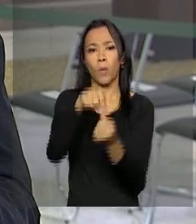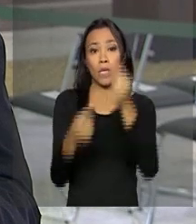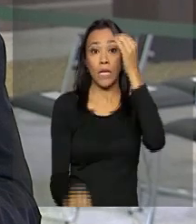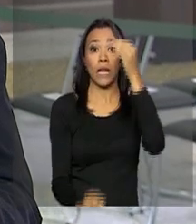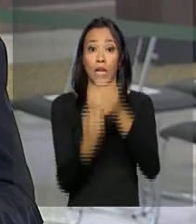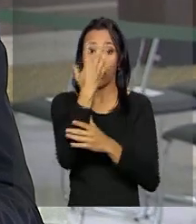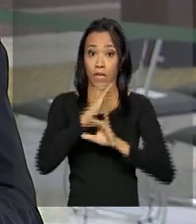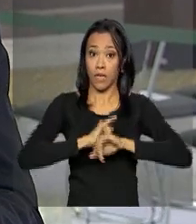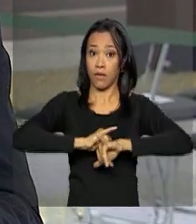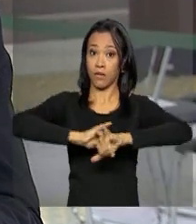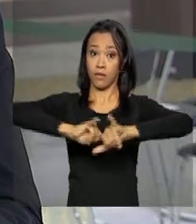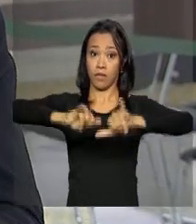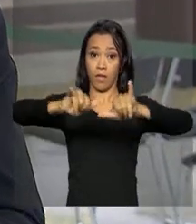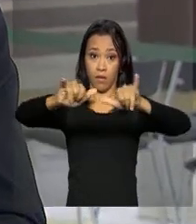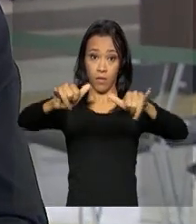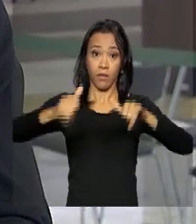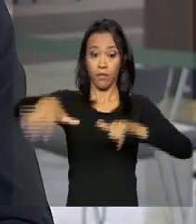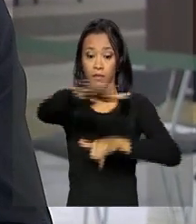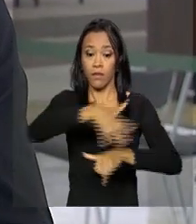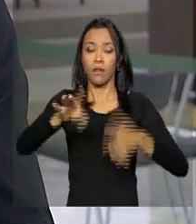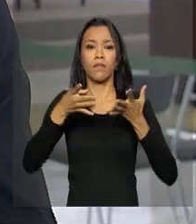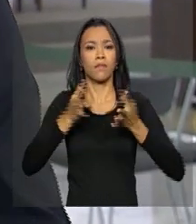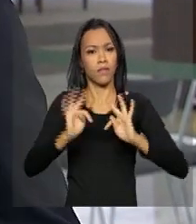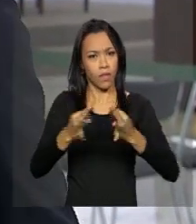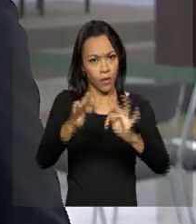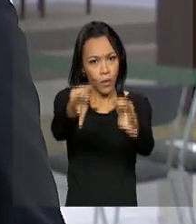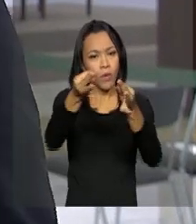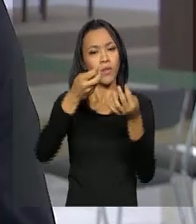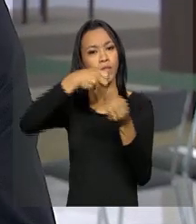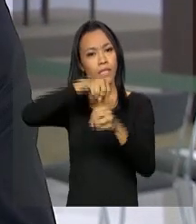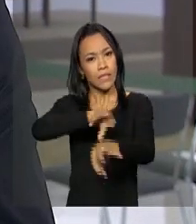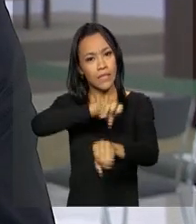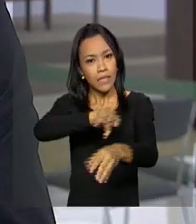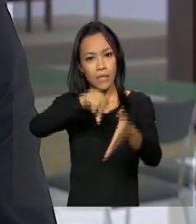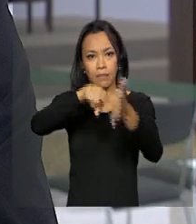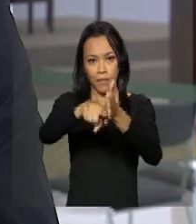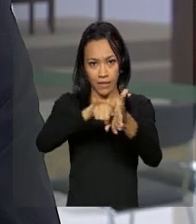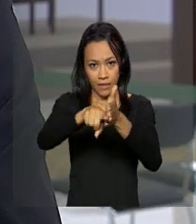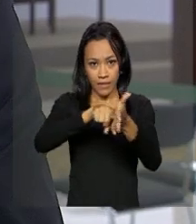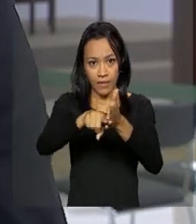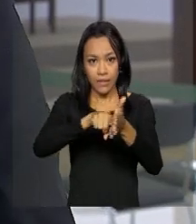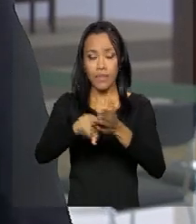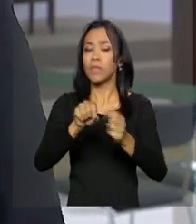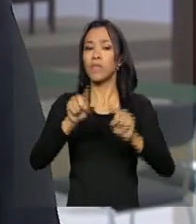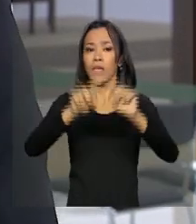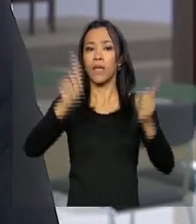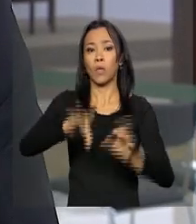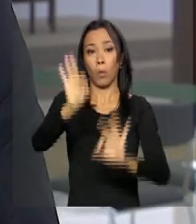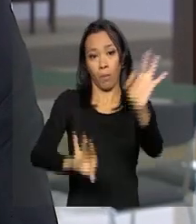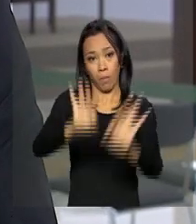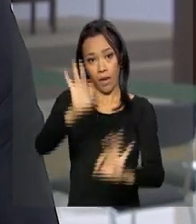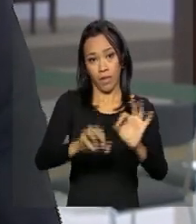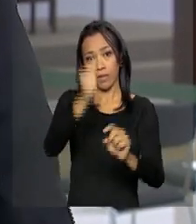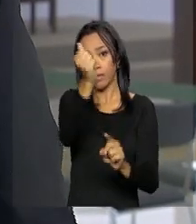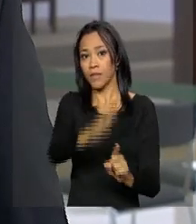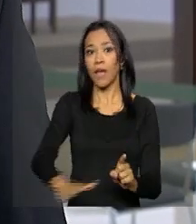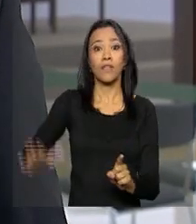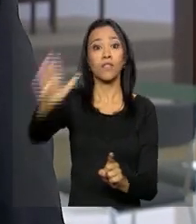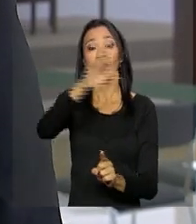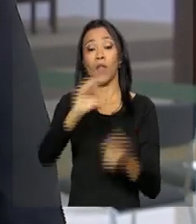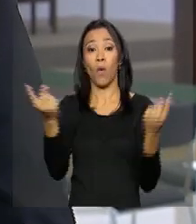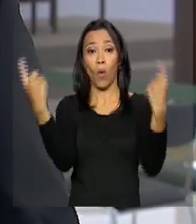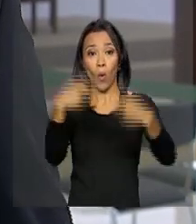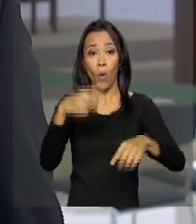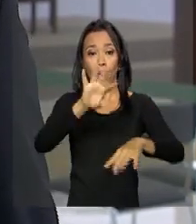do eixo de desenvolvimento tecnológico, educação e pesquisa do Plano Nacional de Enfrentamento ao Aedes